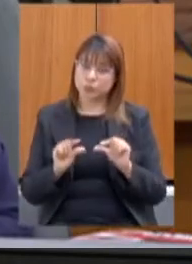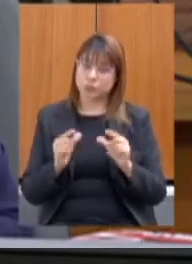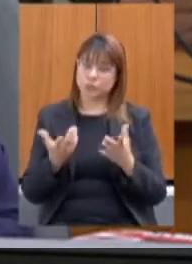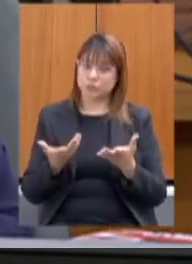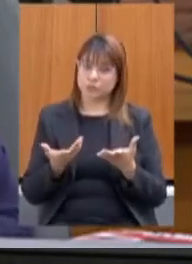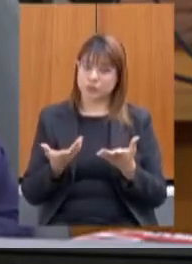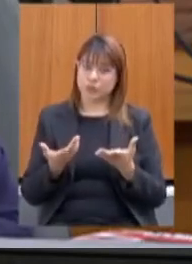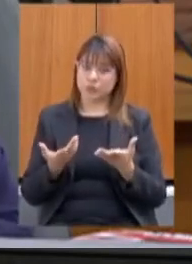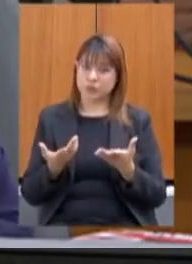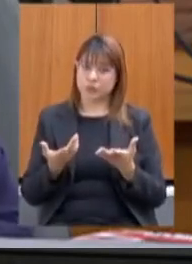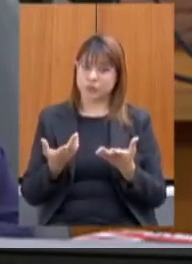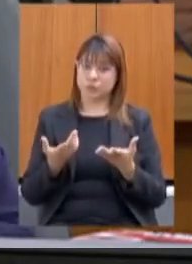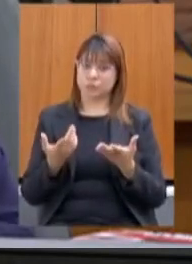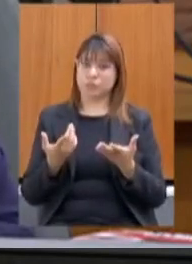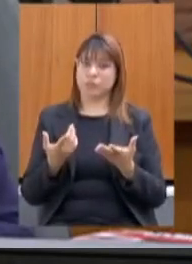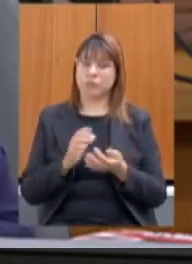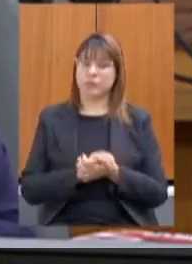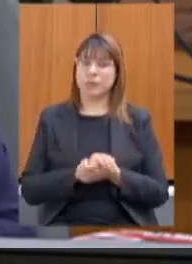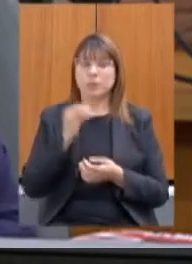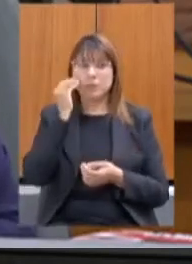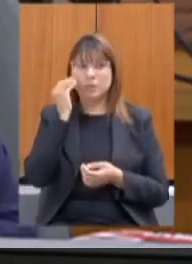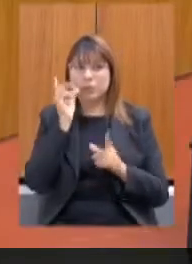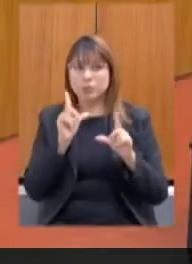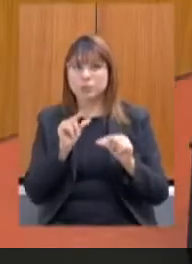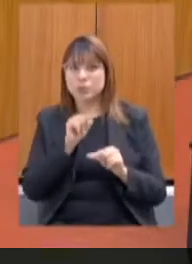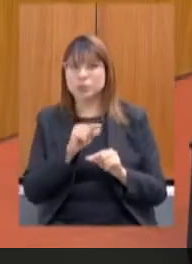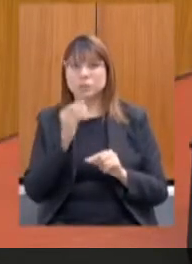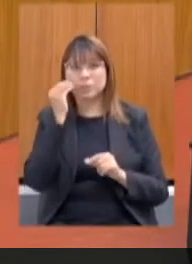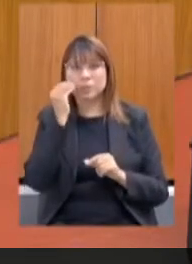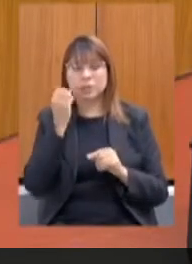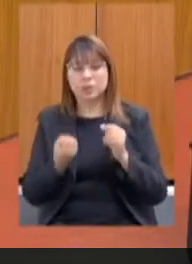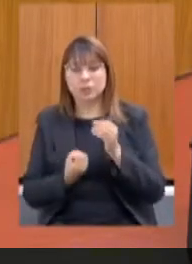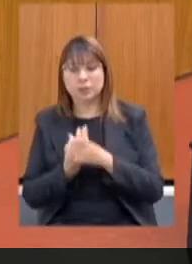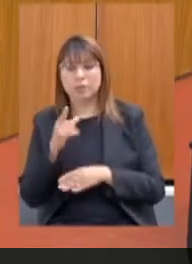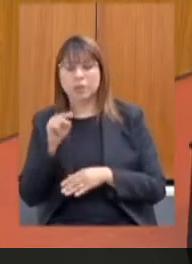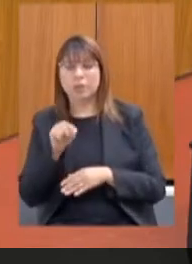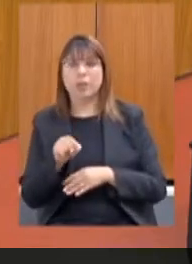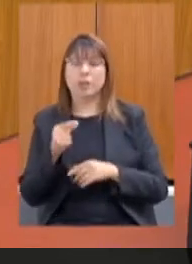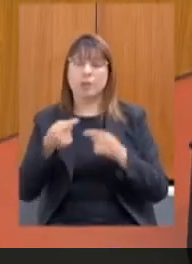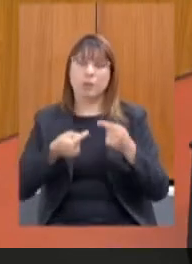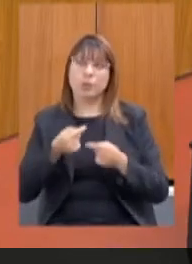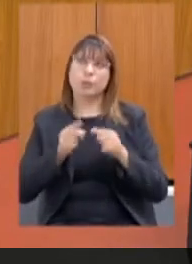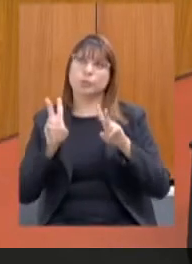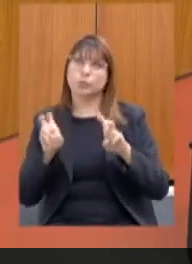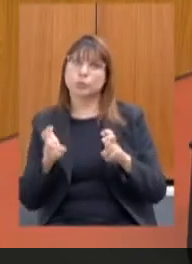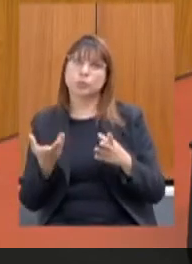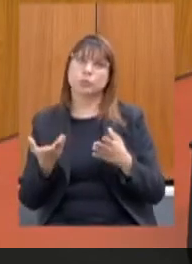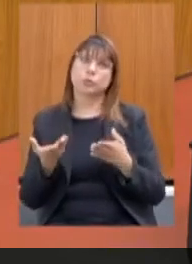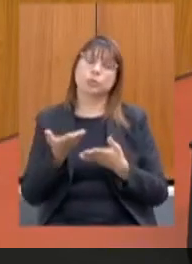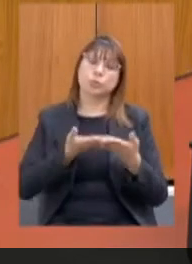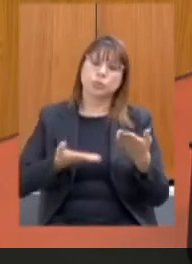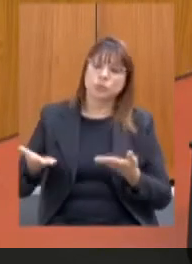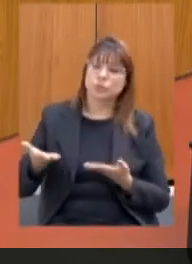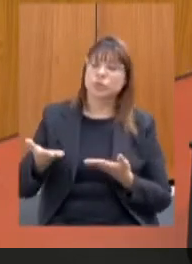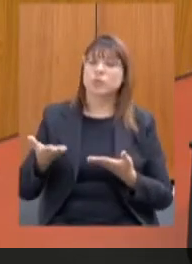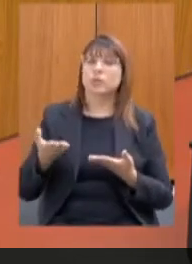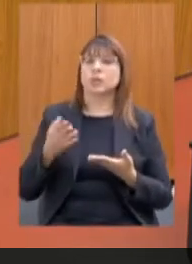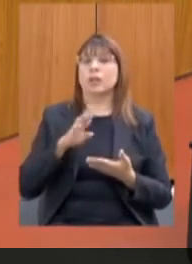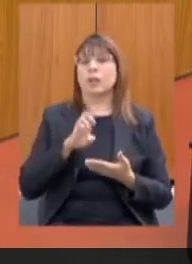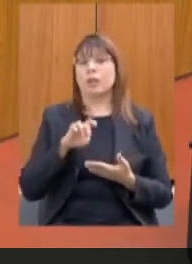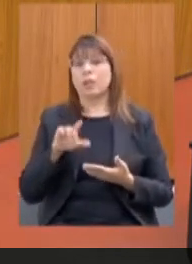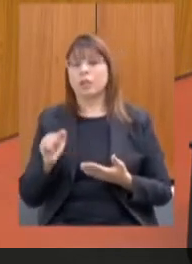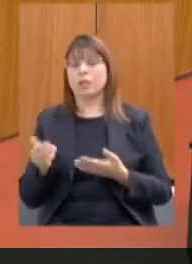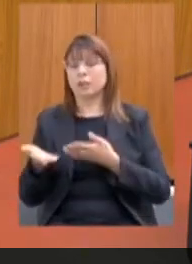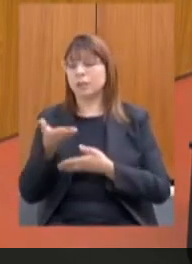ter políticas de geração de renda, para ter políticas de transferência de renda, nesse